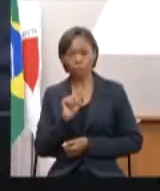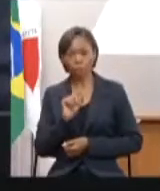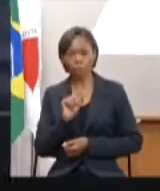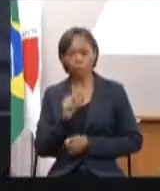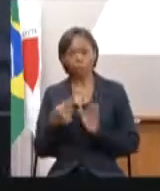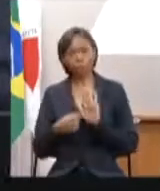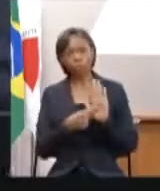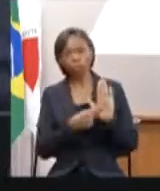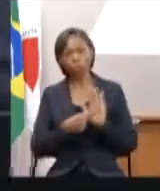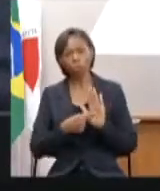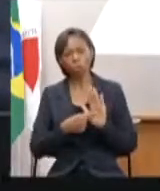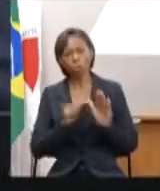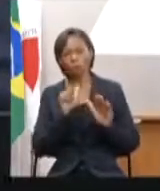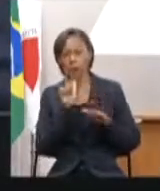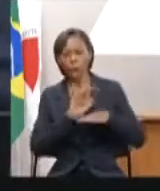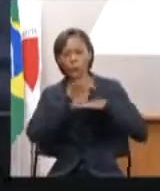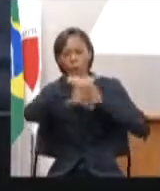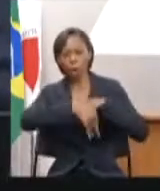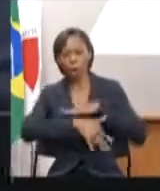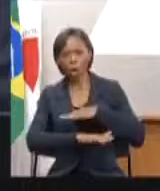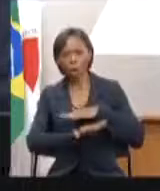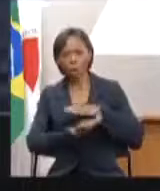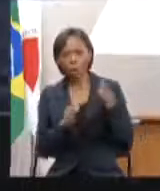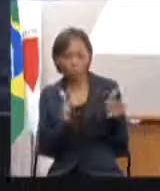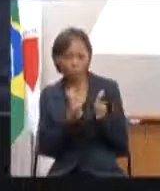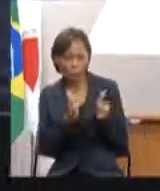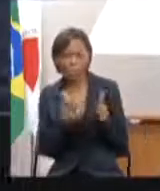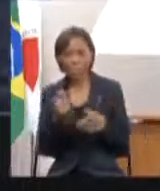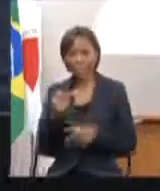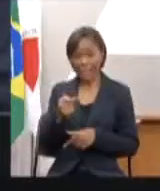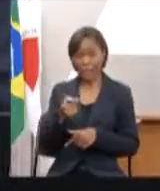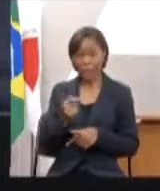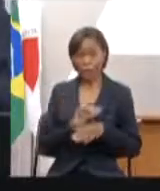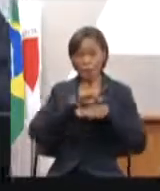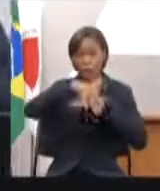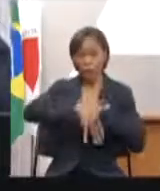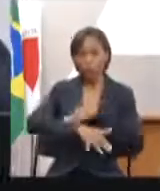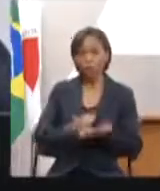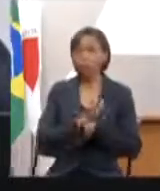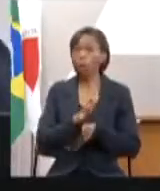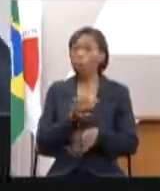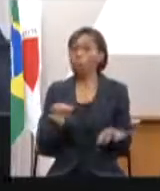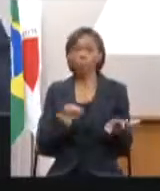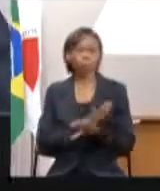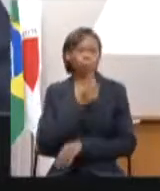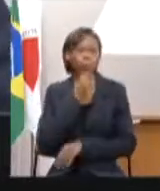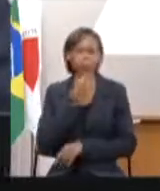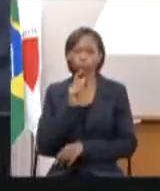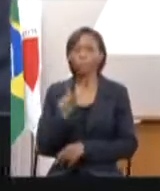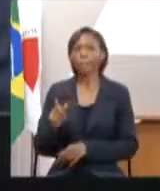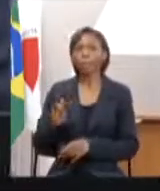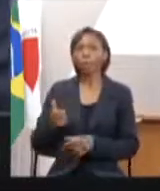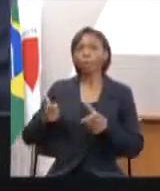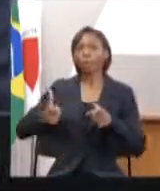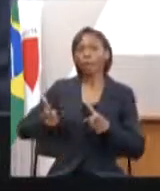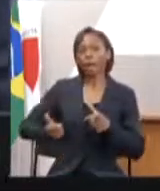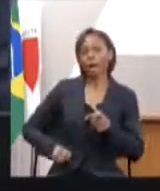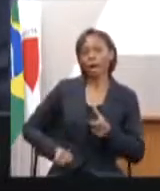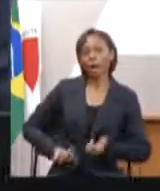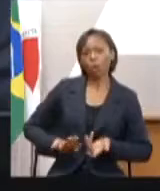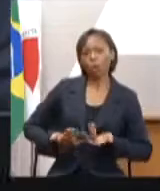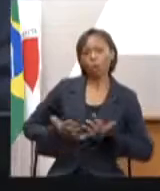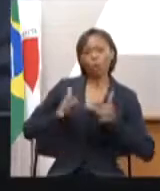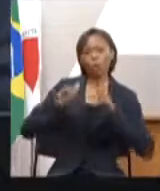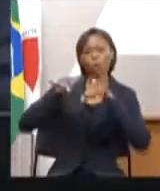médio de porte médio sete represas não foi executada nenhuma cercamento de nascentes ou seja foi